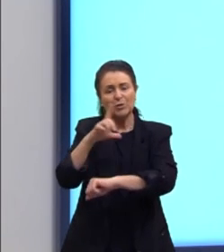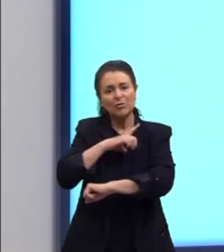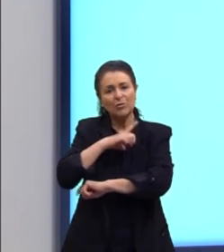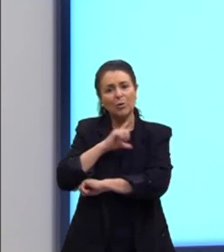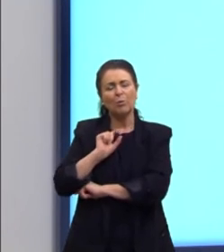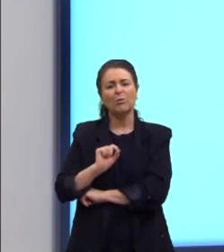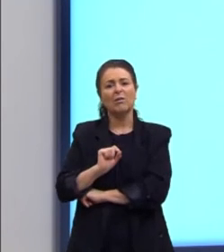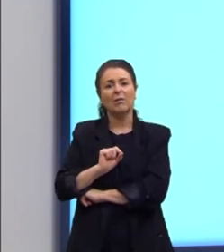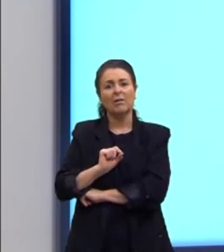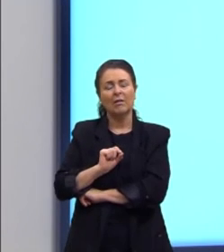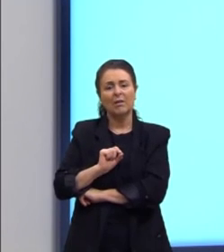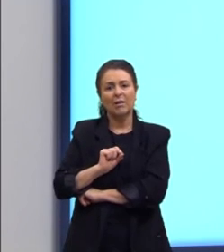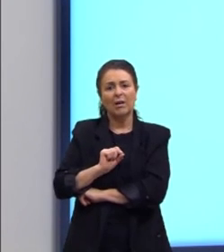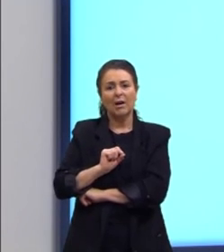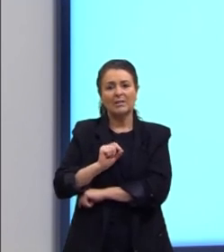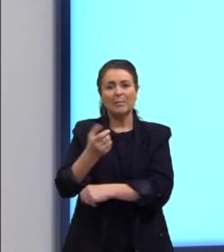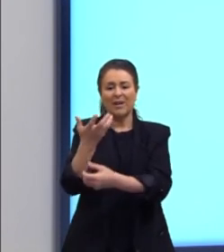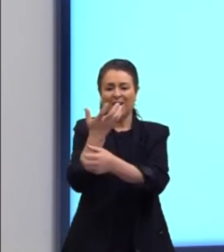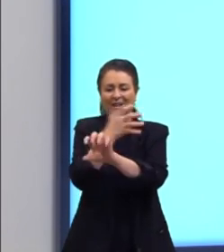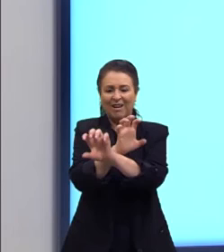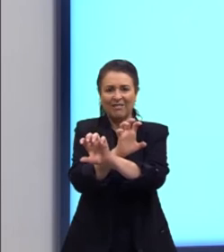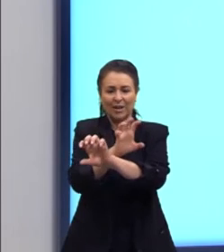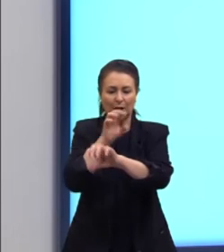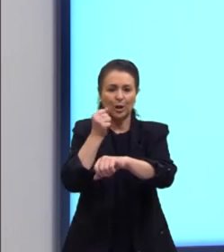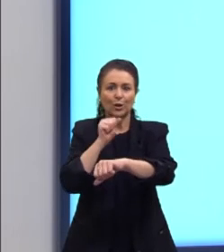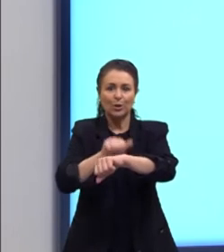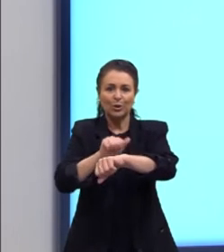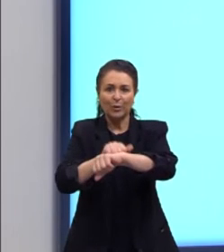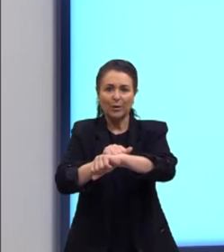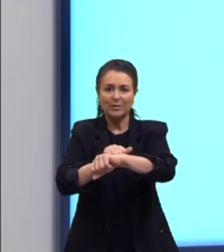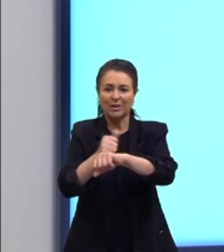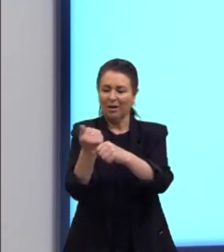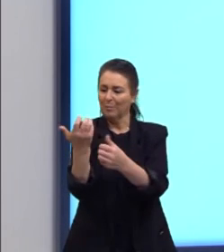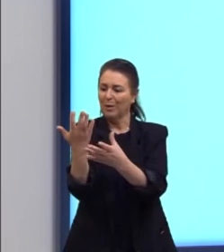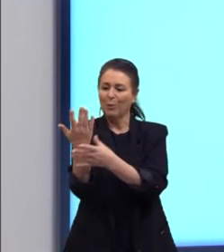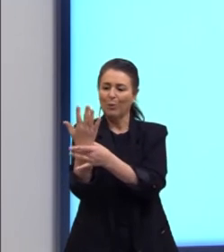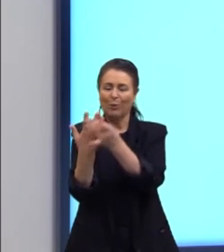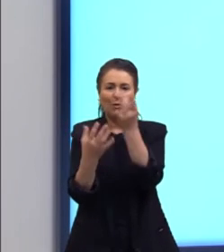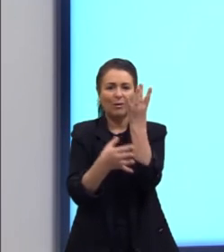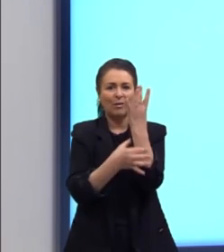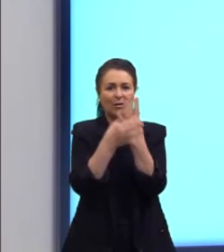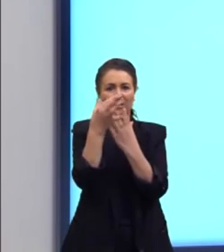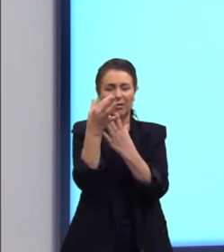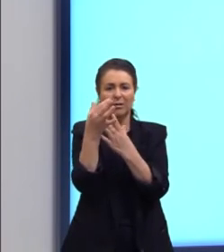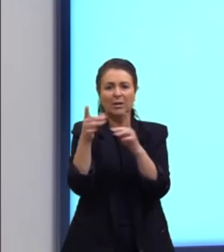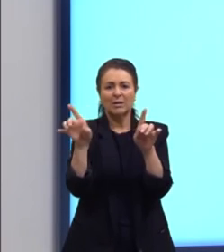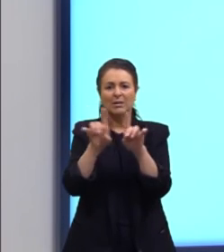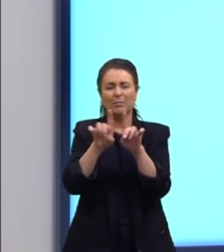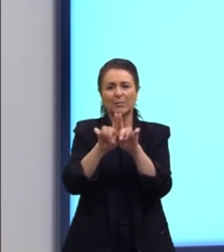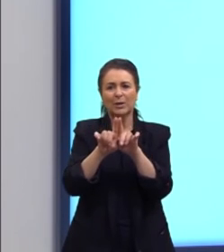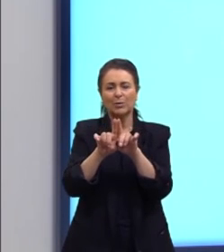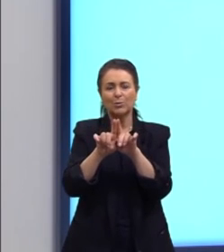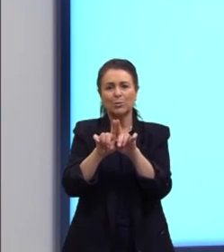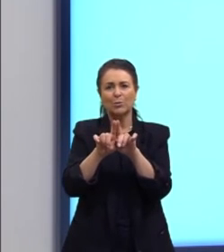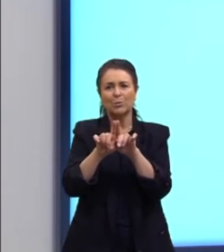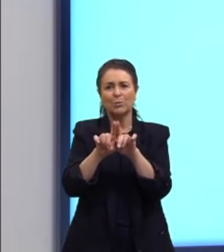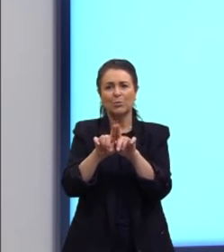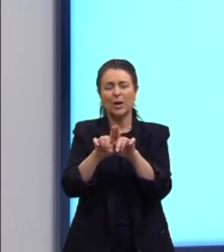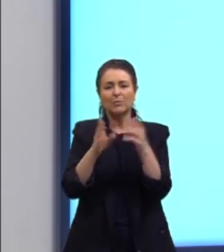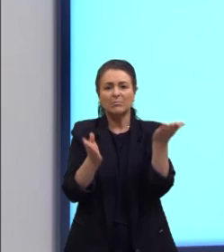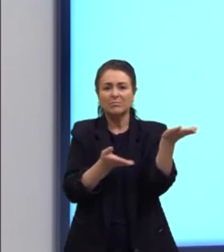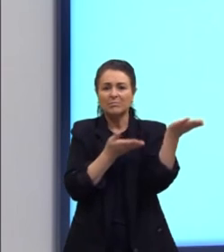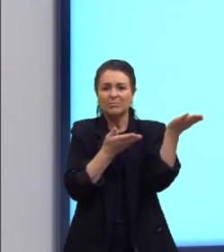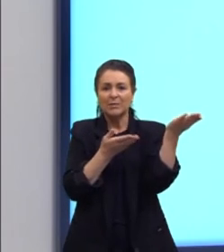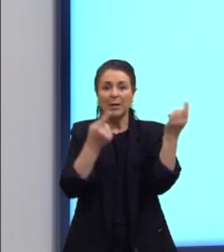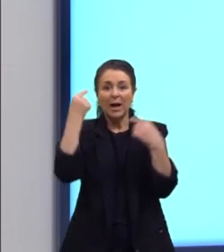a caveira em suas mãos, os crânios, conservavam os